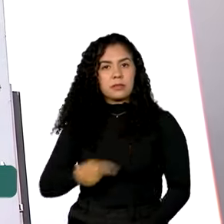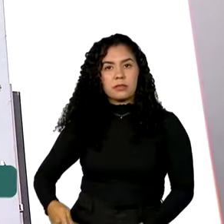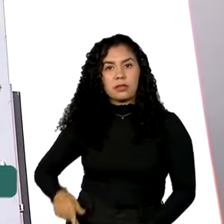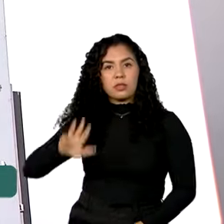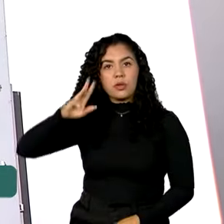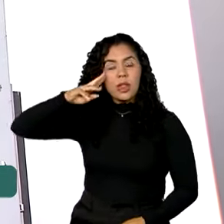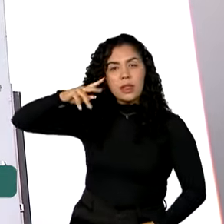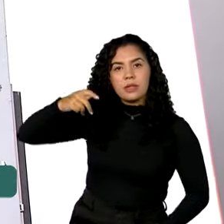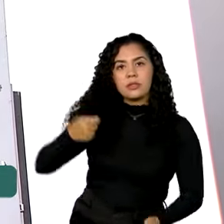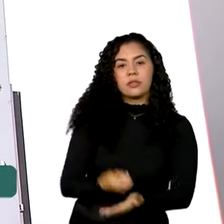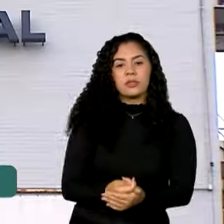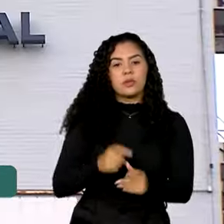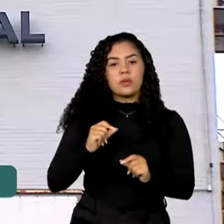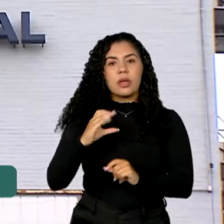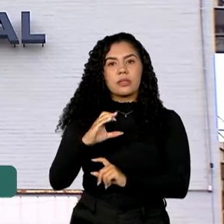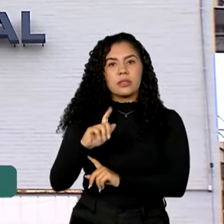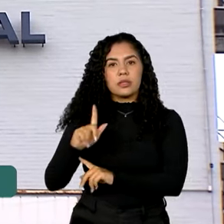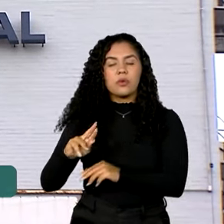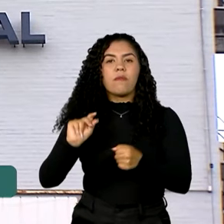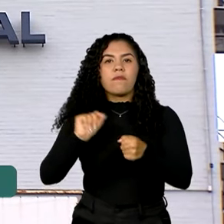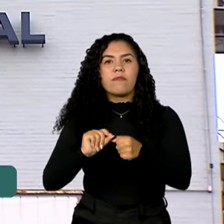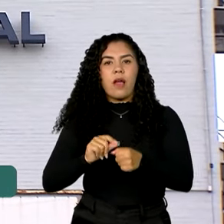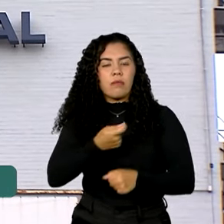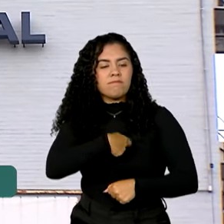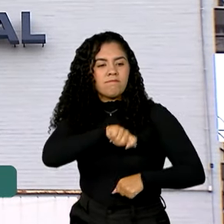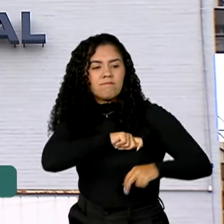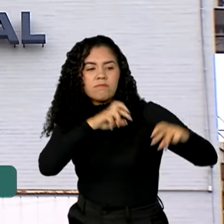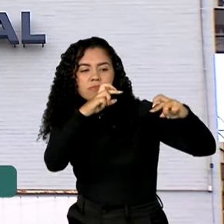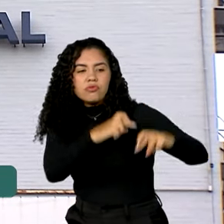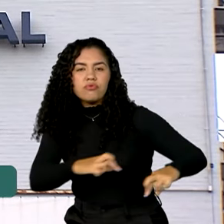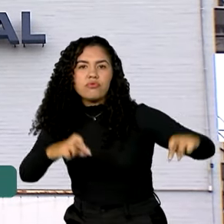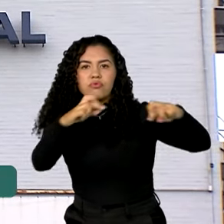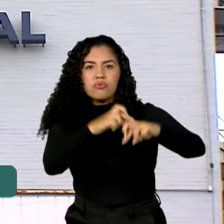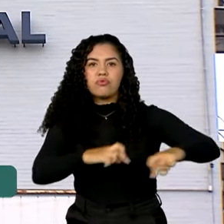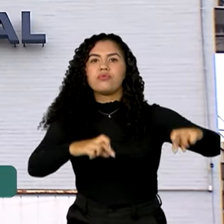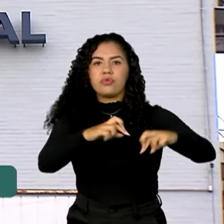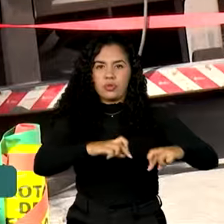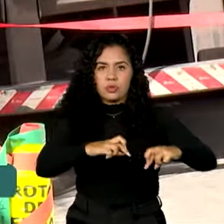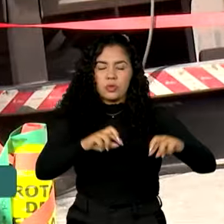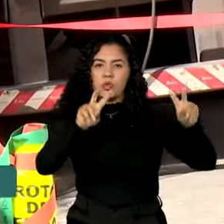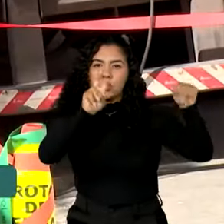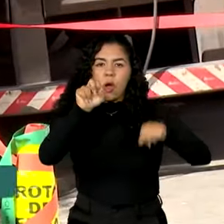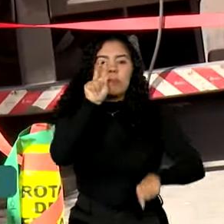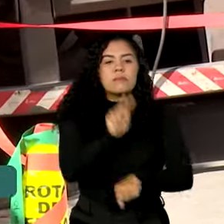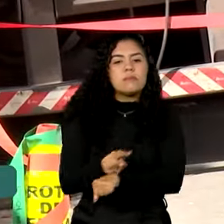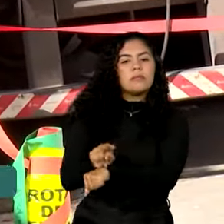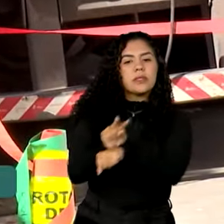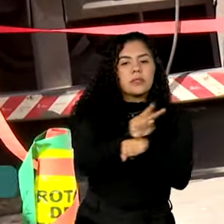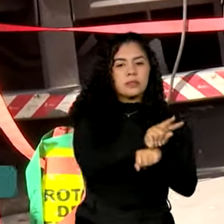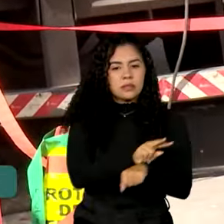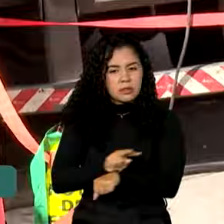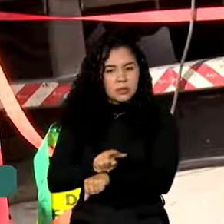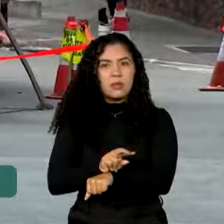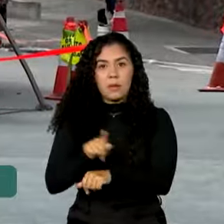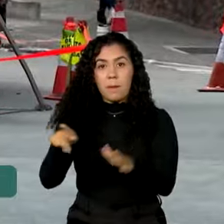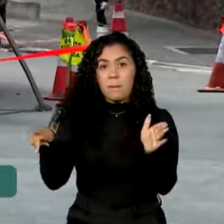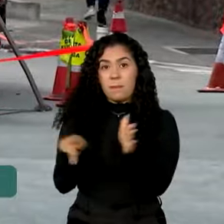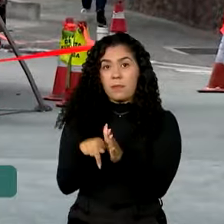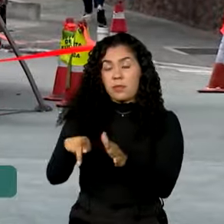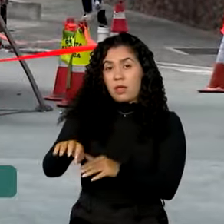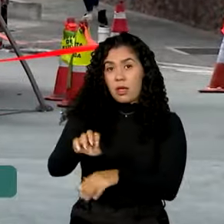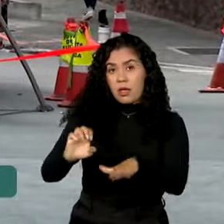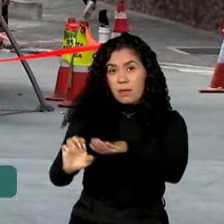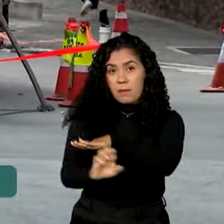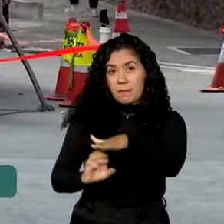CGU realize uma auditoria completa no processo de fiscalização da Agência Nacional